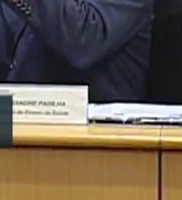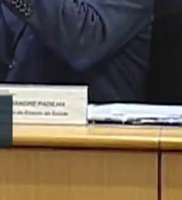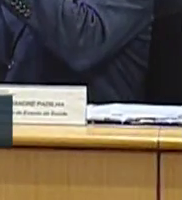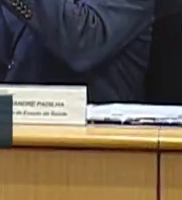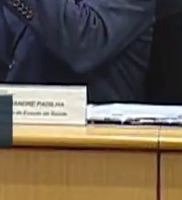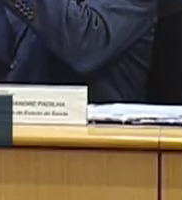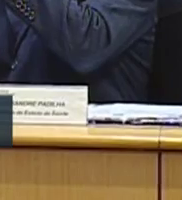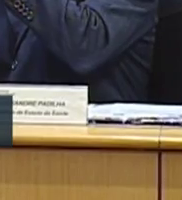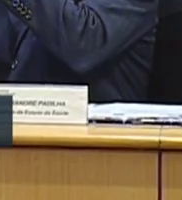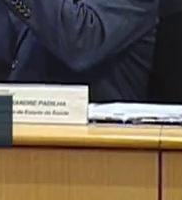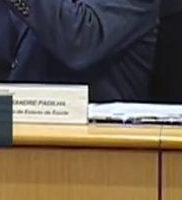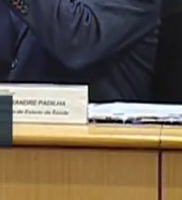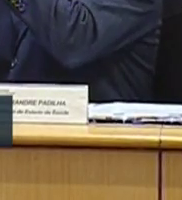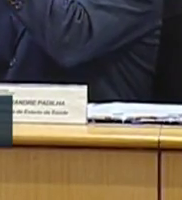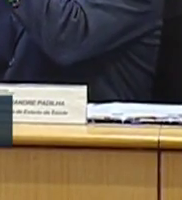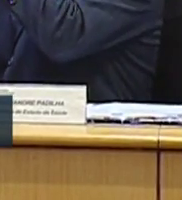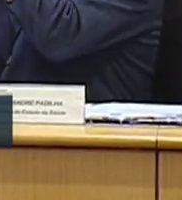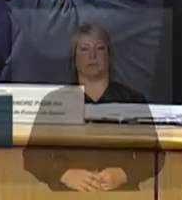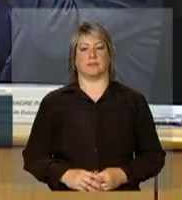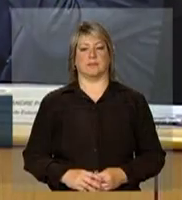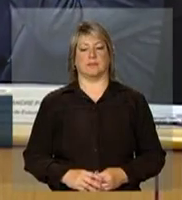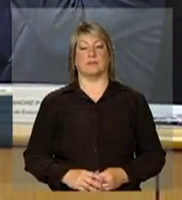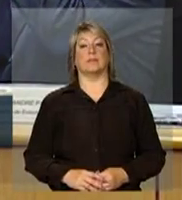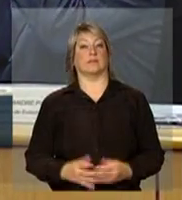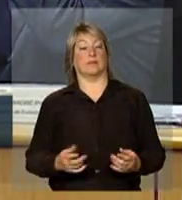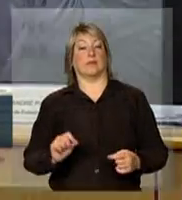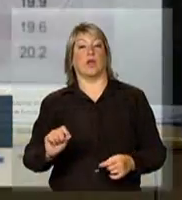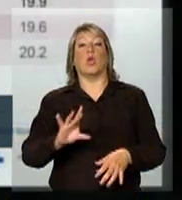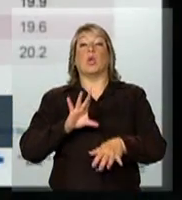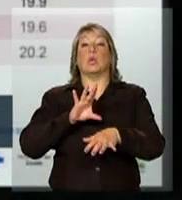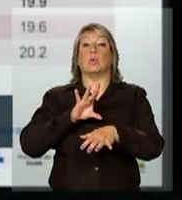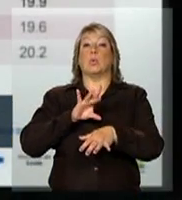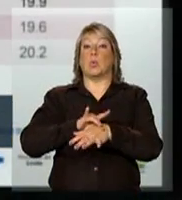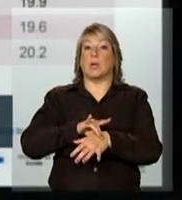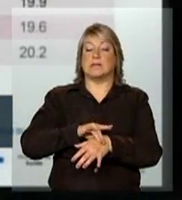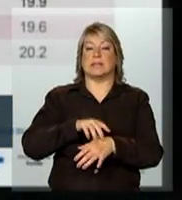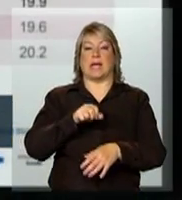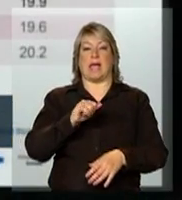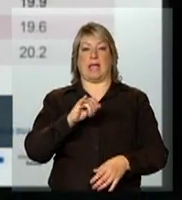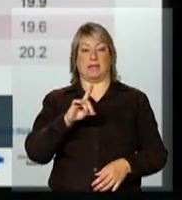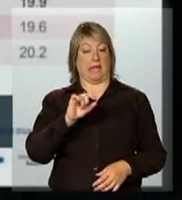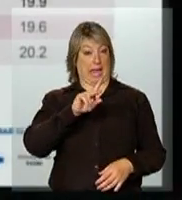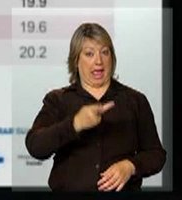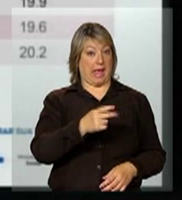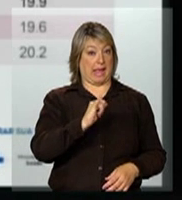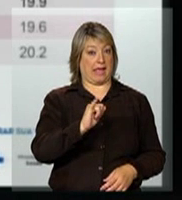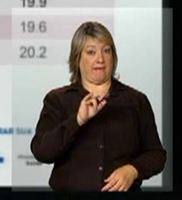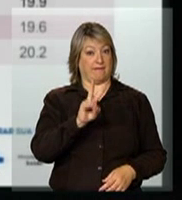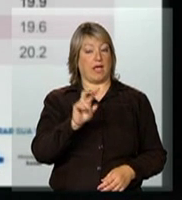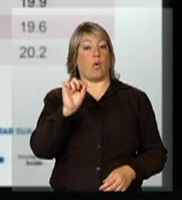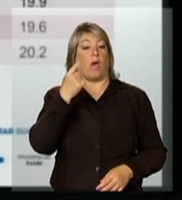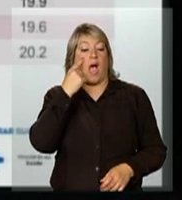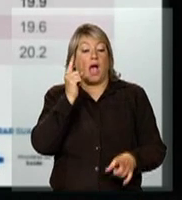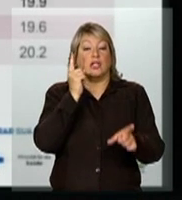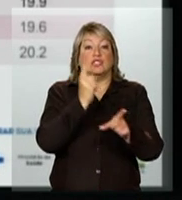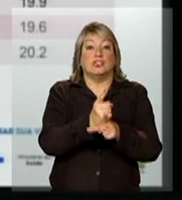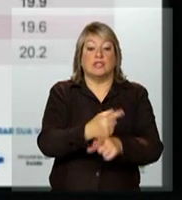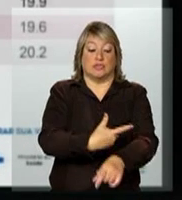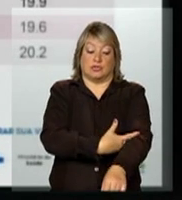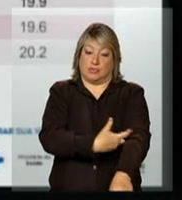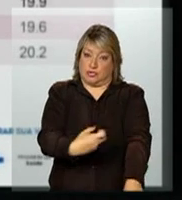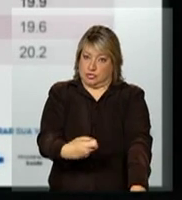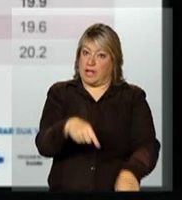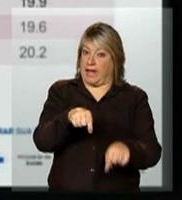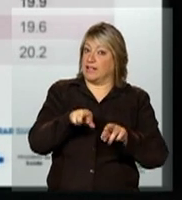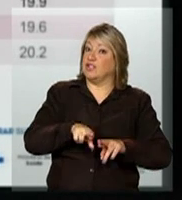Bom, pode passar. Então, aqui é doença AIDS, não é mais pessoas que têm HIV. Primeiro, gente traz, a gente tem